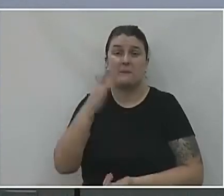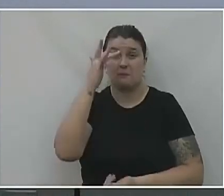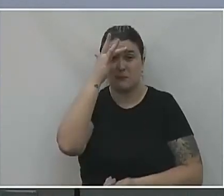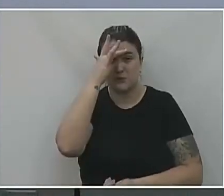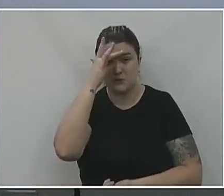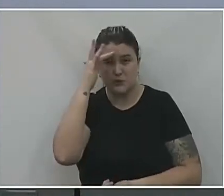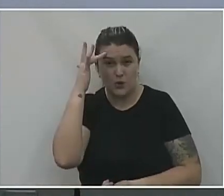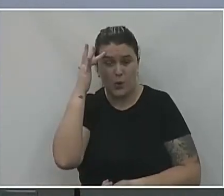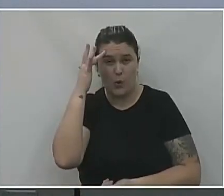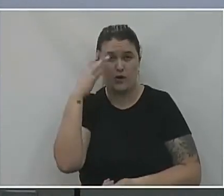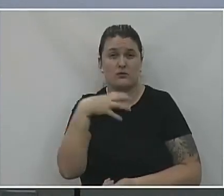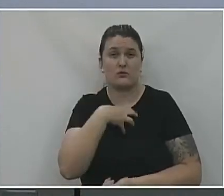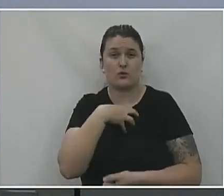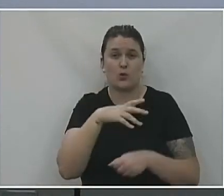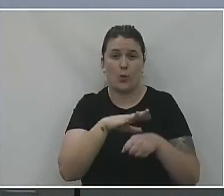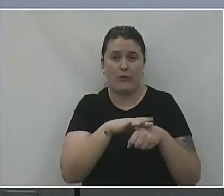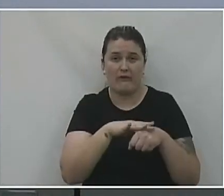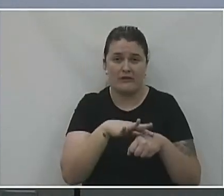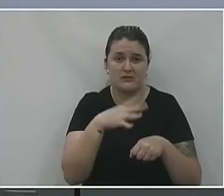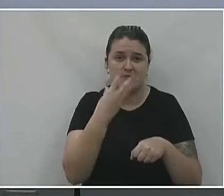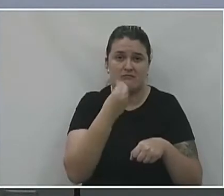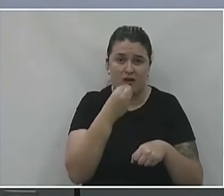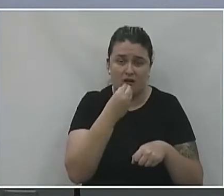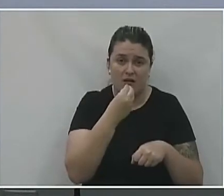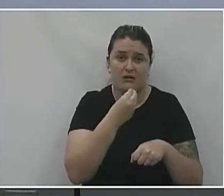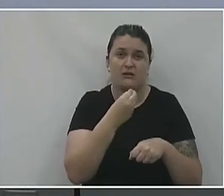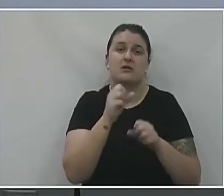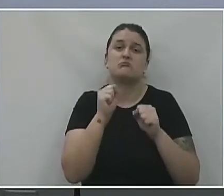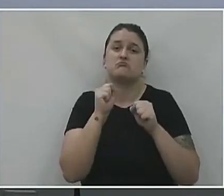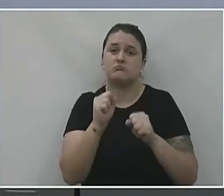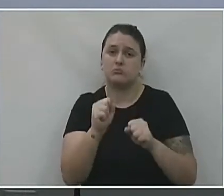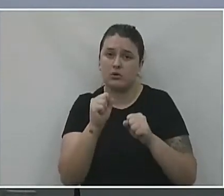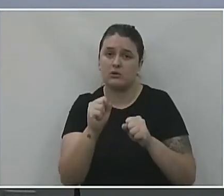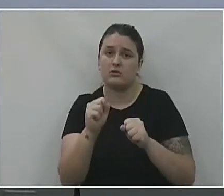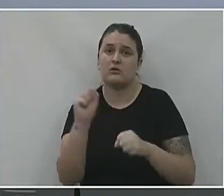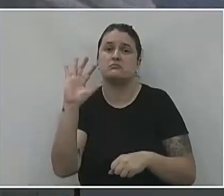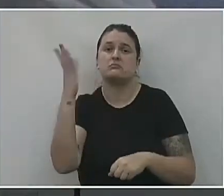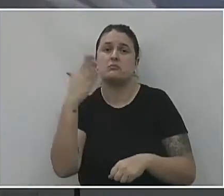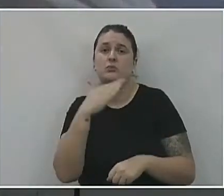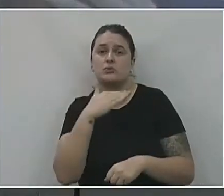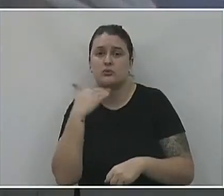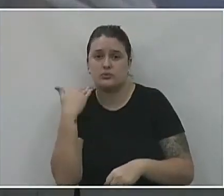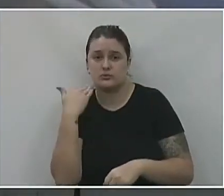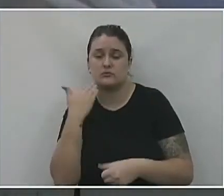vulnerabilidade, que têm comorbidades e que podem chegar a óbito.